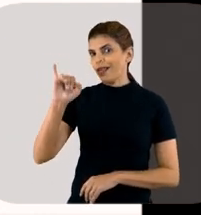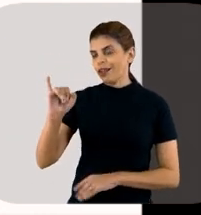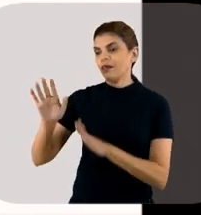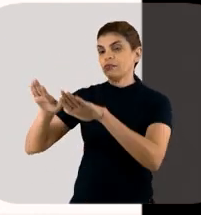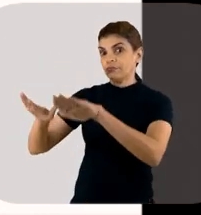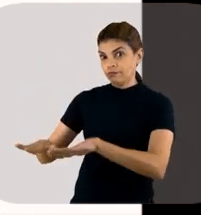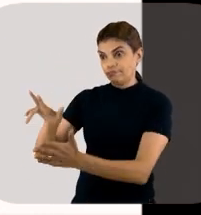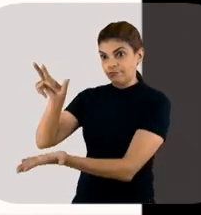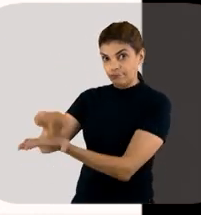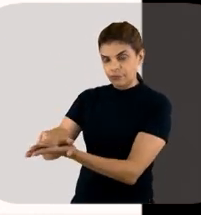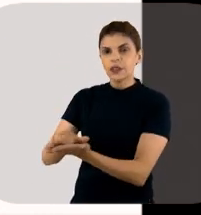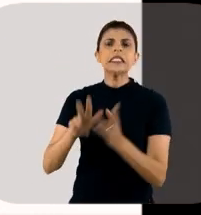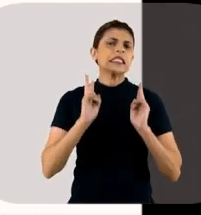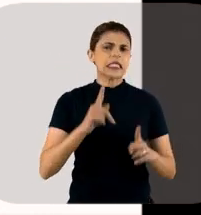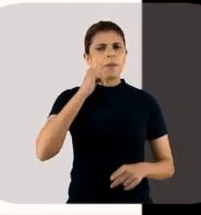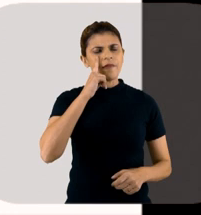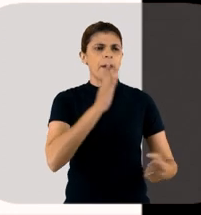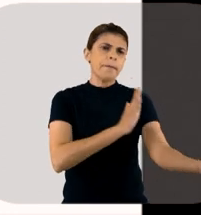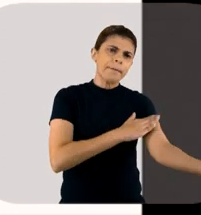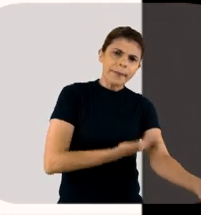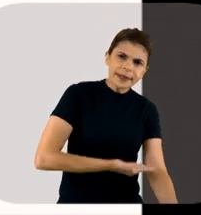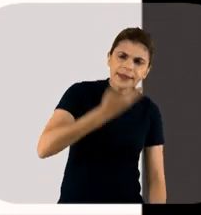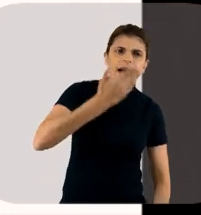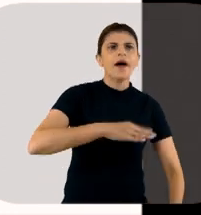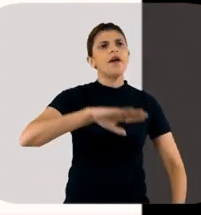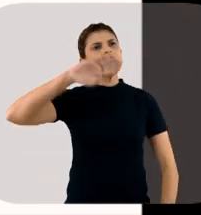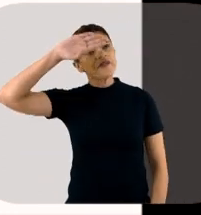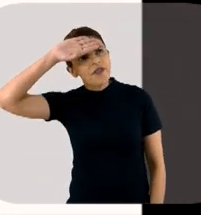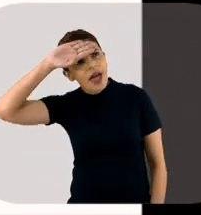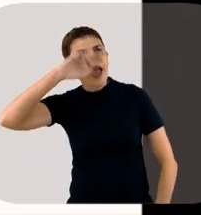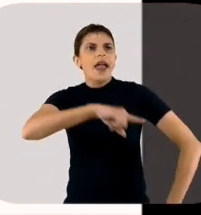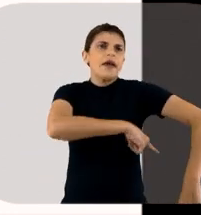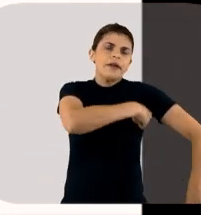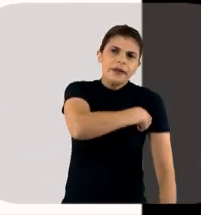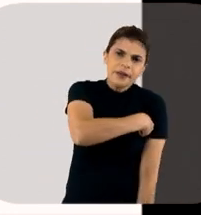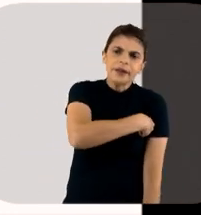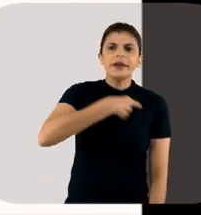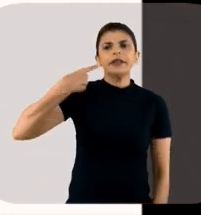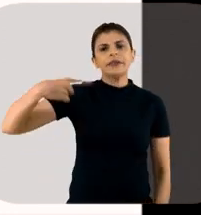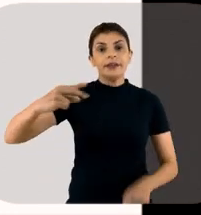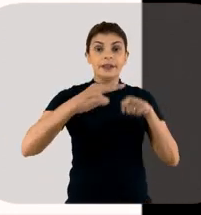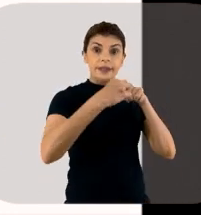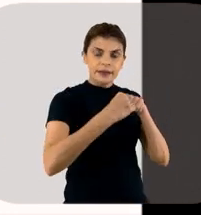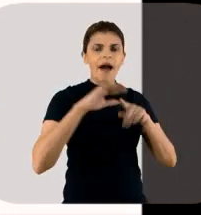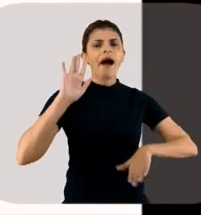a gente aferir os sinais vitais. E, muitas vezes, quando a gente vai